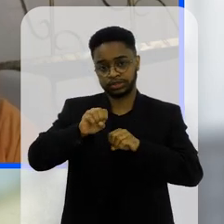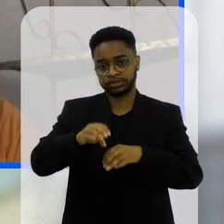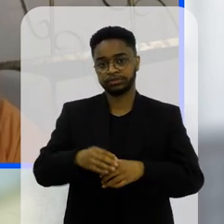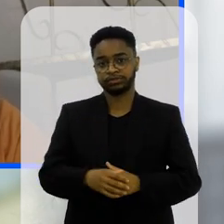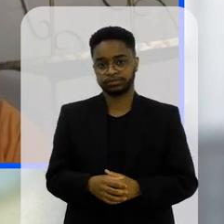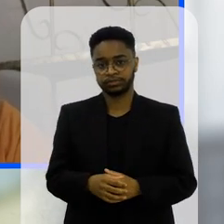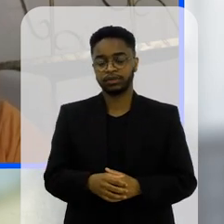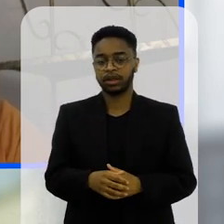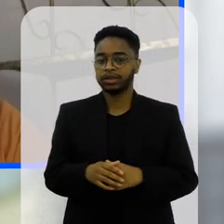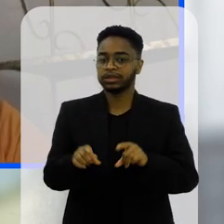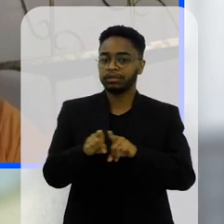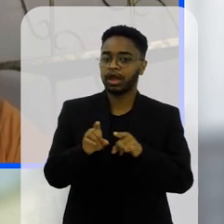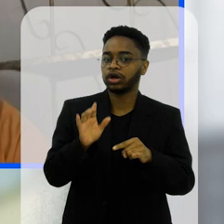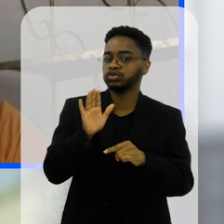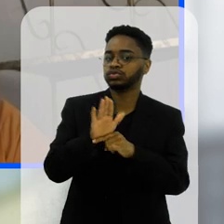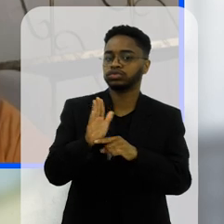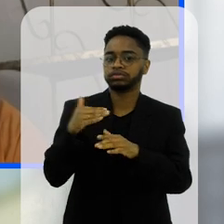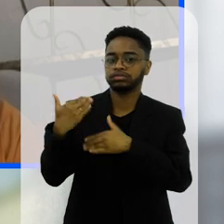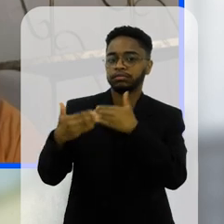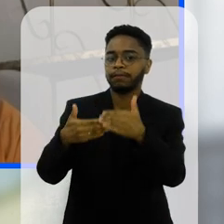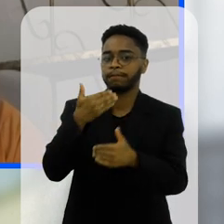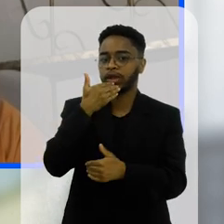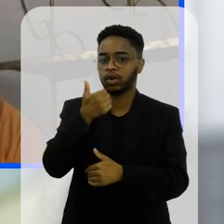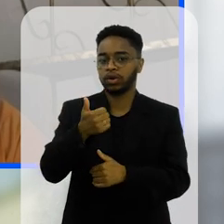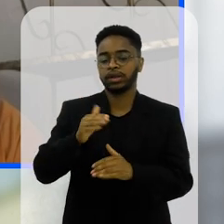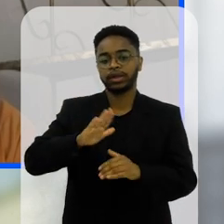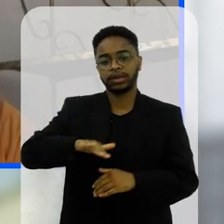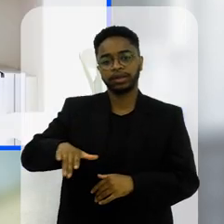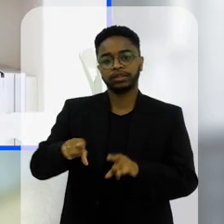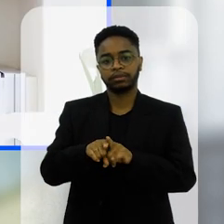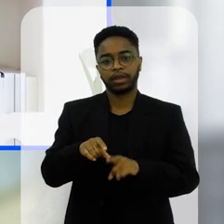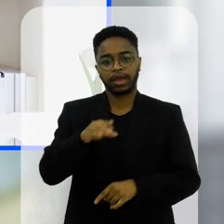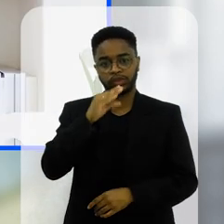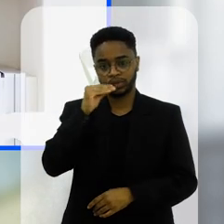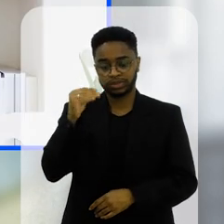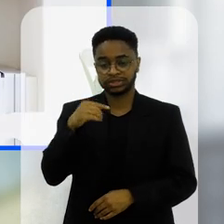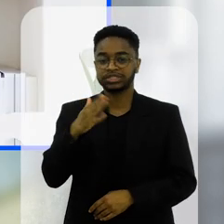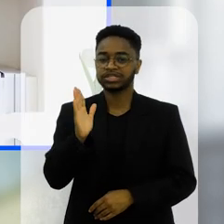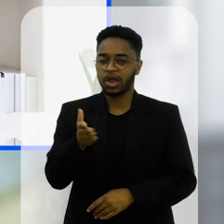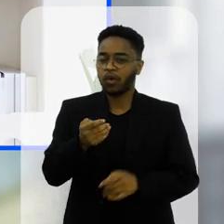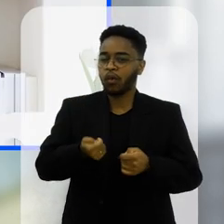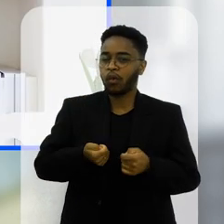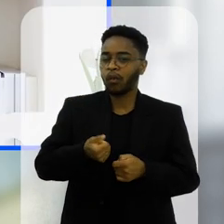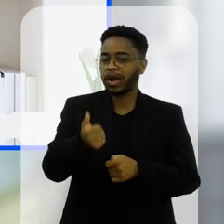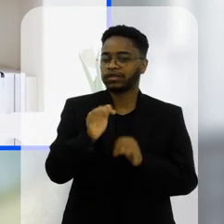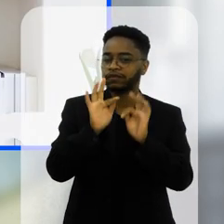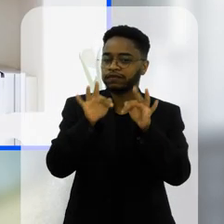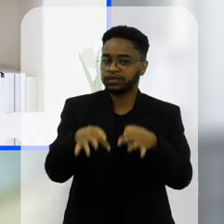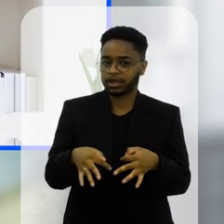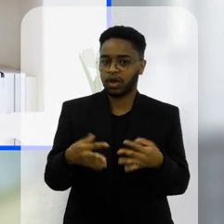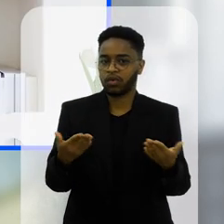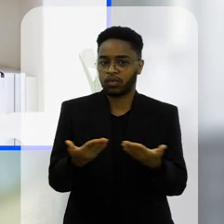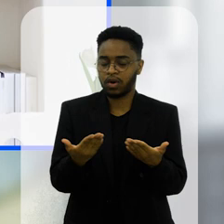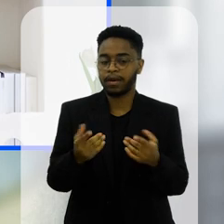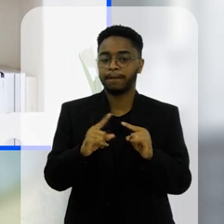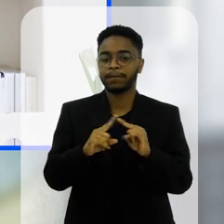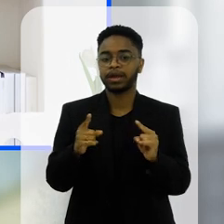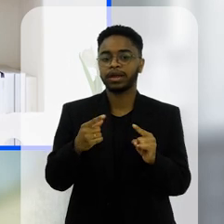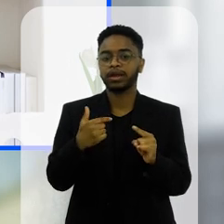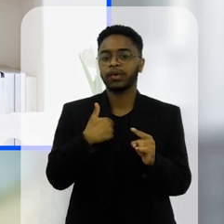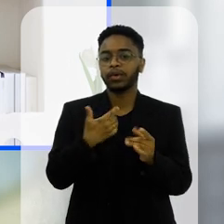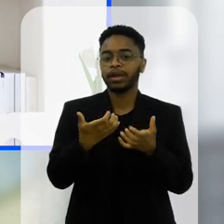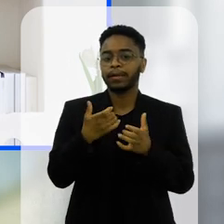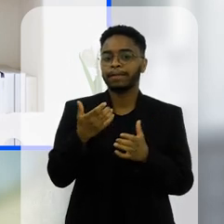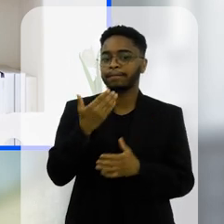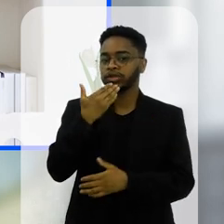mesmo da educação né e do desenvolvimento das nossas crianças e adolescentes o nosso programa ele já está chegando aqui ao fim mas antes de eu terminar